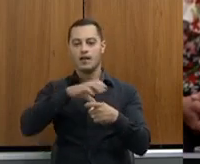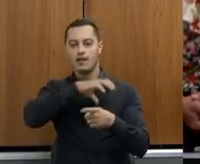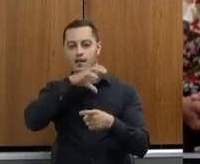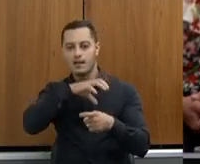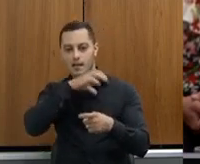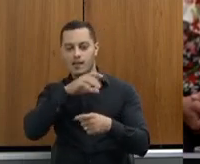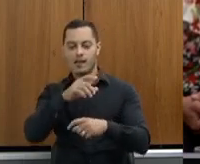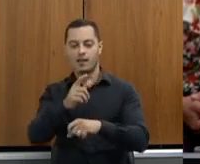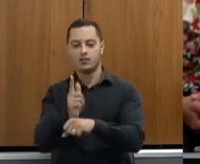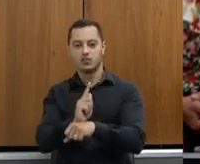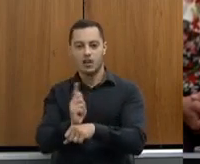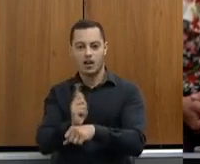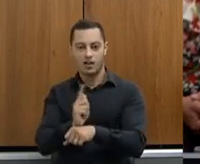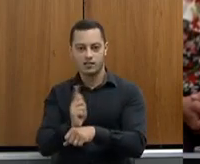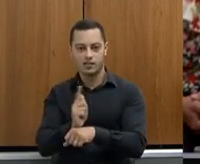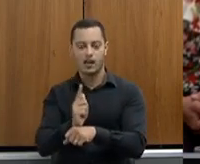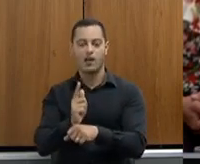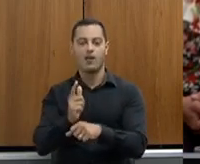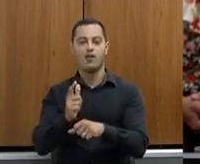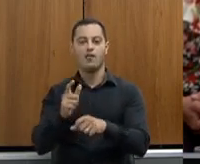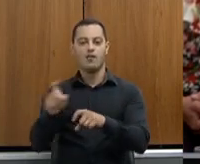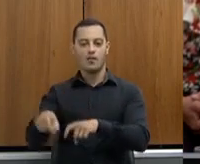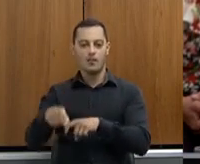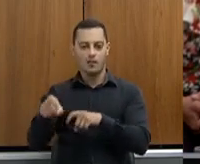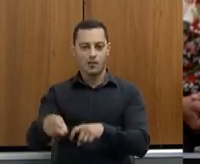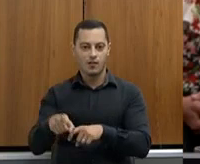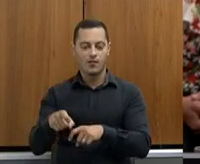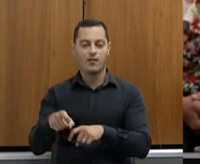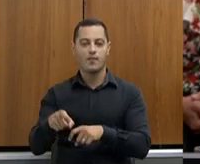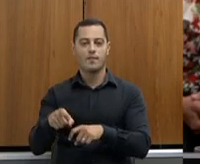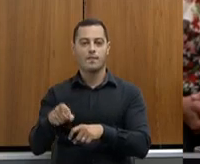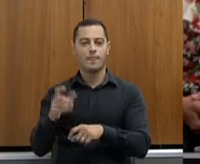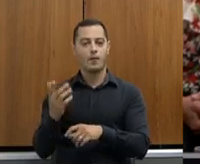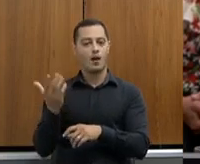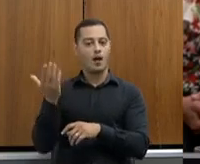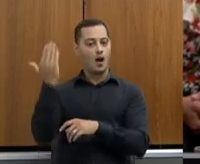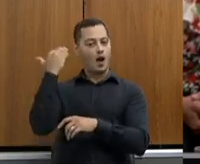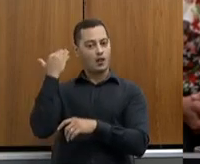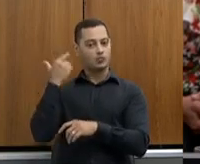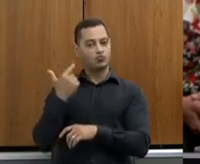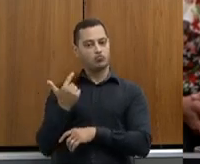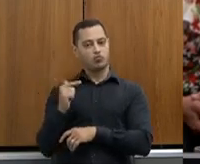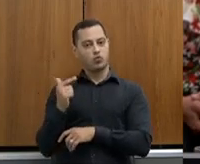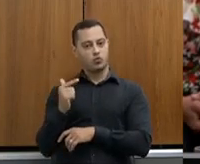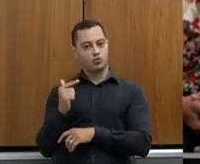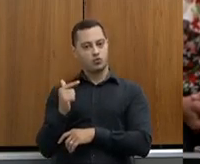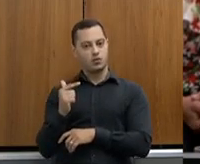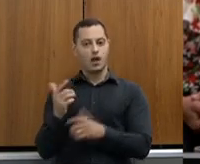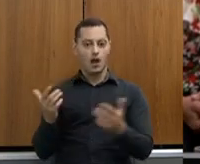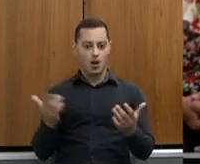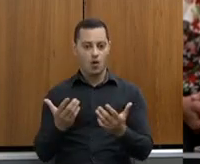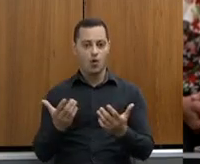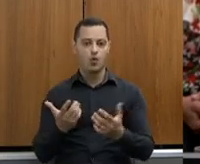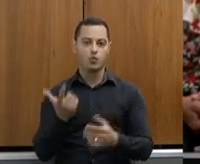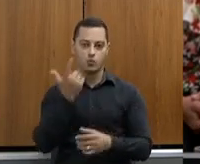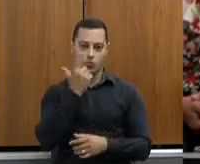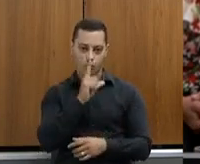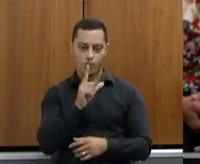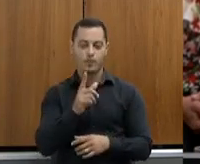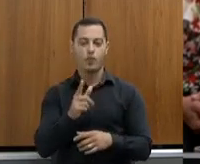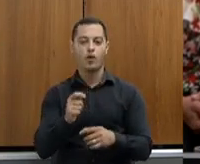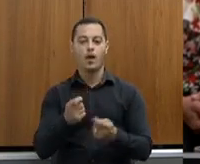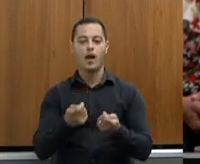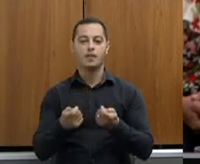assistente em gestão de defesa agropecuária de nível médio, uma coisa que não tinha antes, nós estamos conseguindo retornar para o IMA, a questão dos